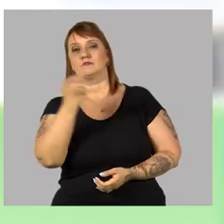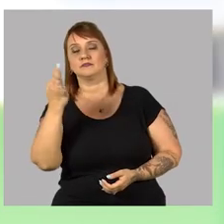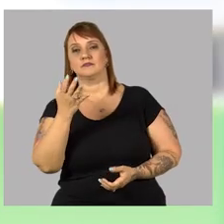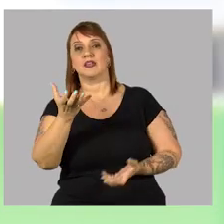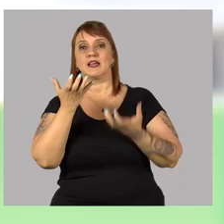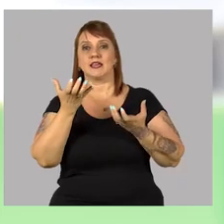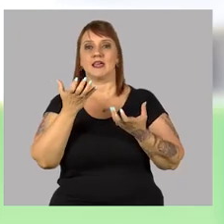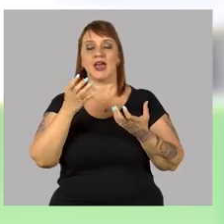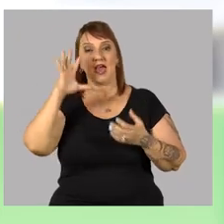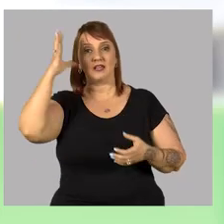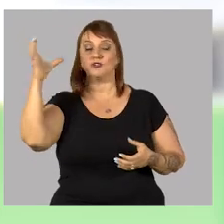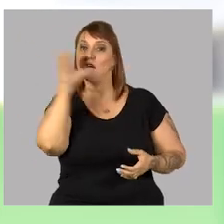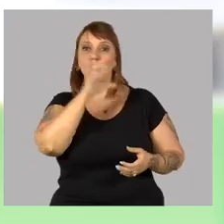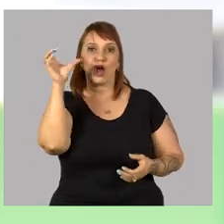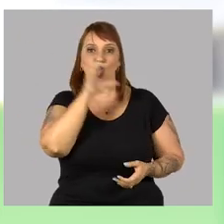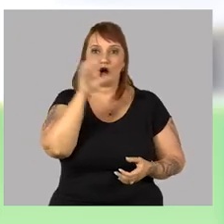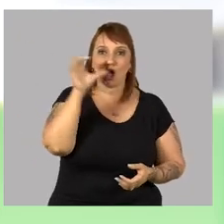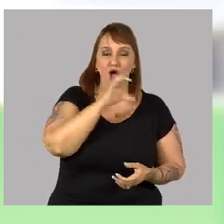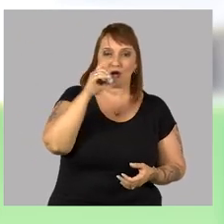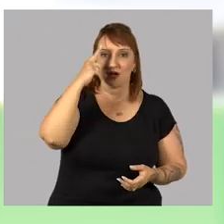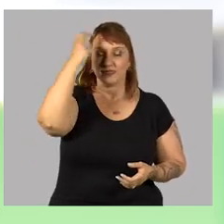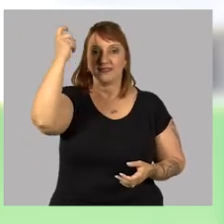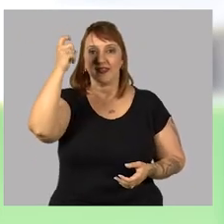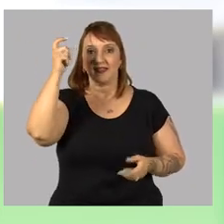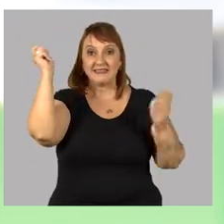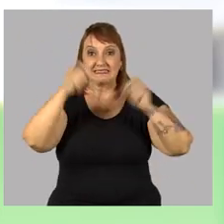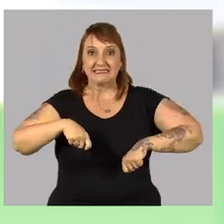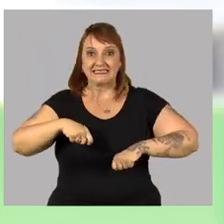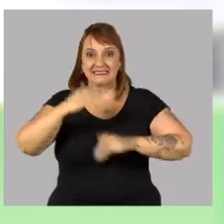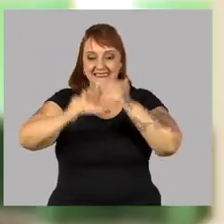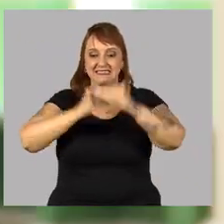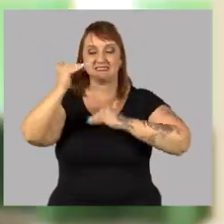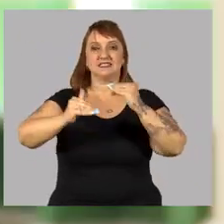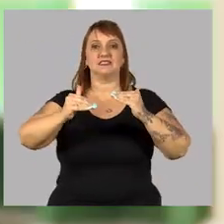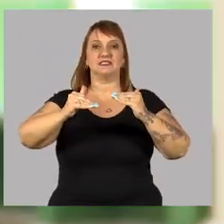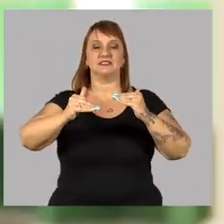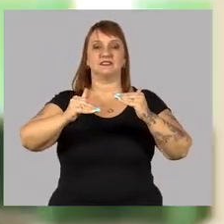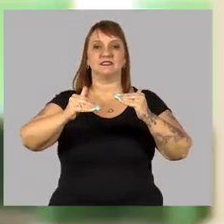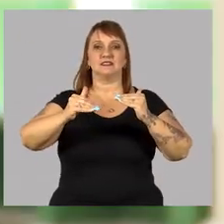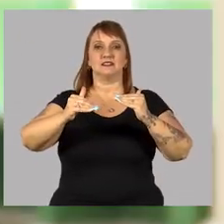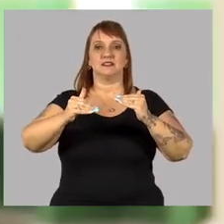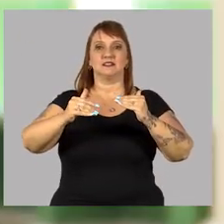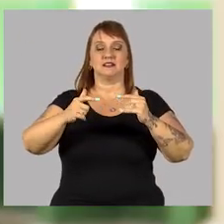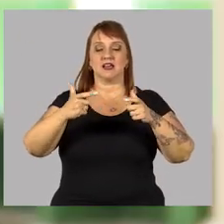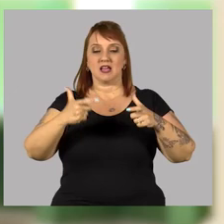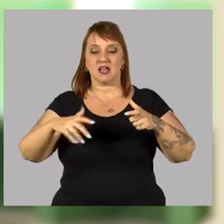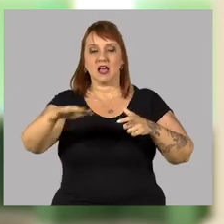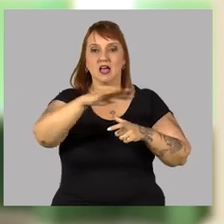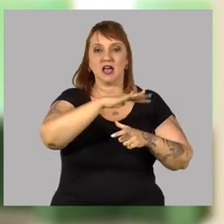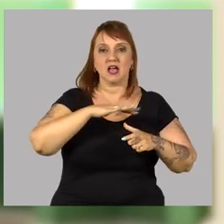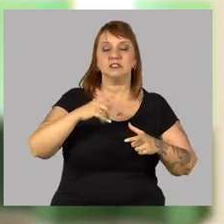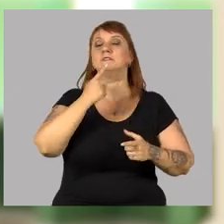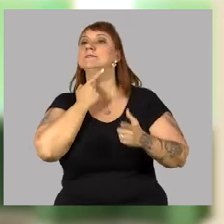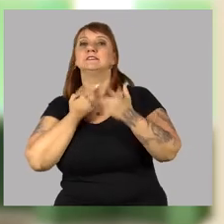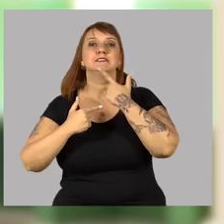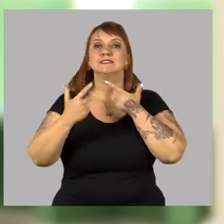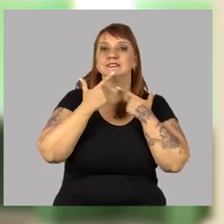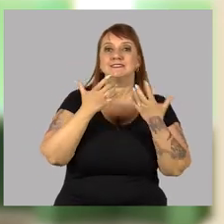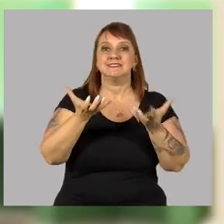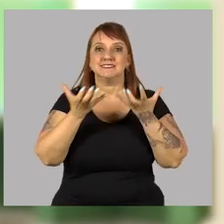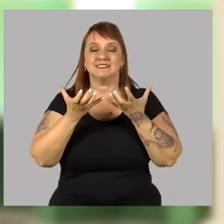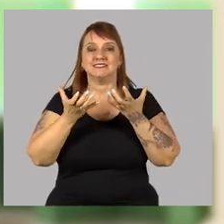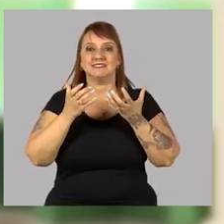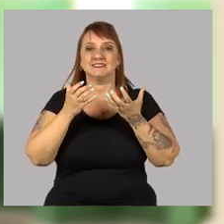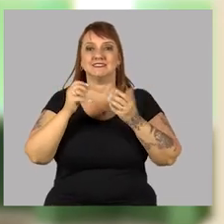Muitas vezes a gente já quer dar uma solução, já quer fazer uma ideia funcionar. Muitas vezes quando a gente está chegando no ambiente com muita